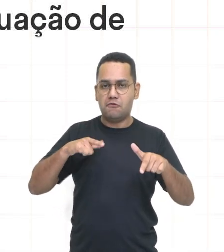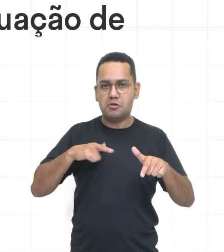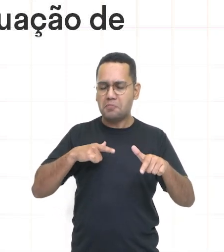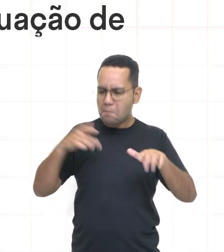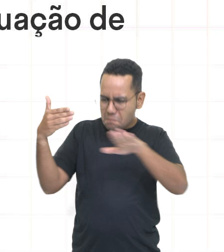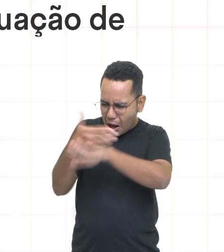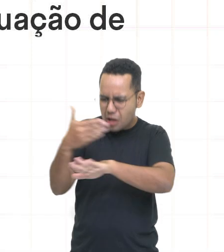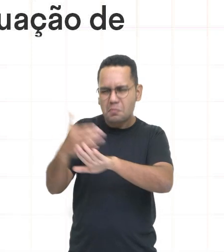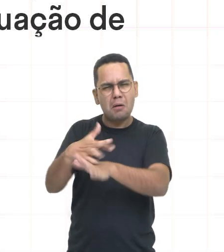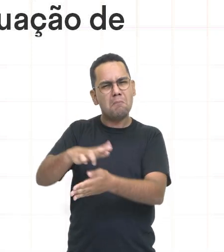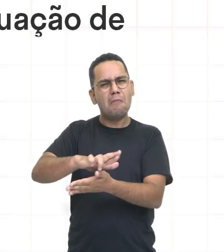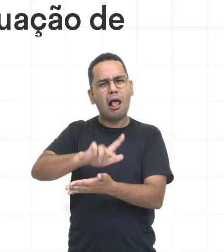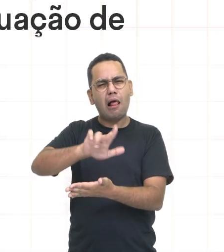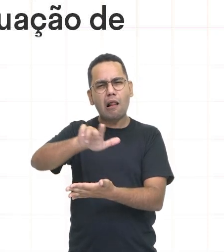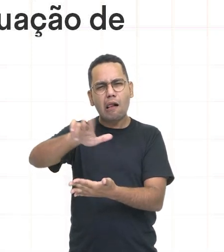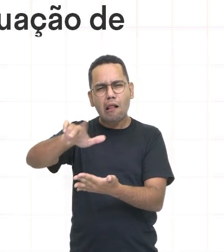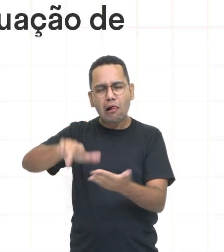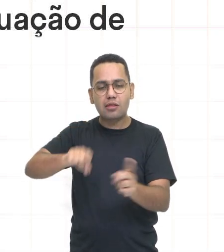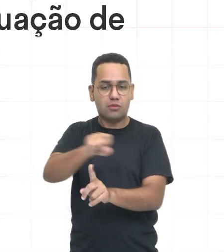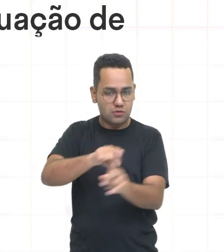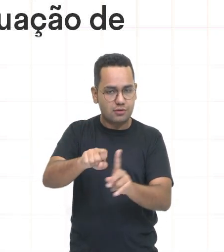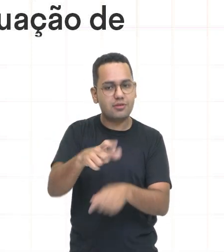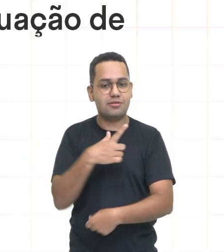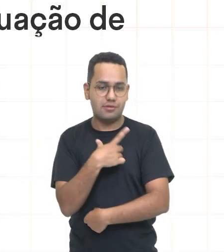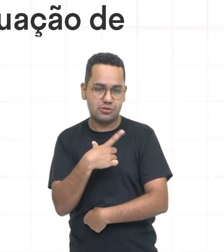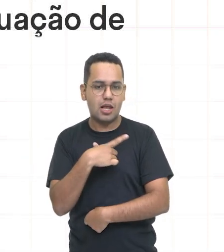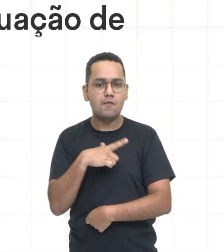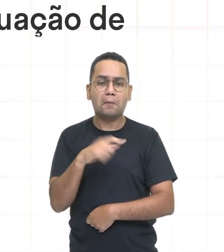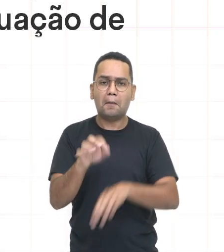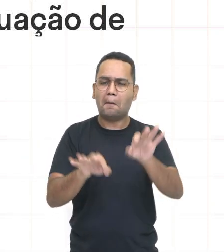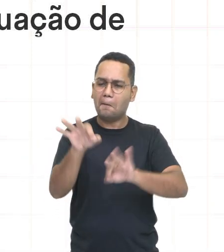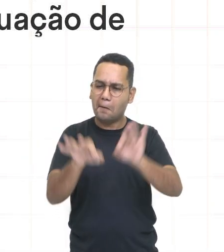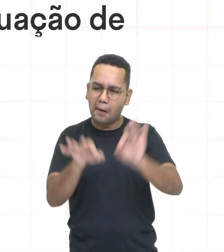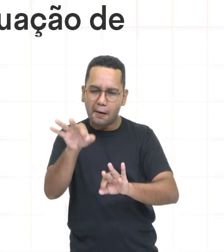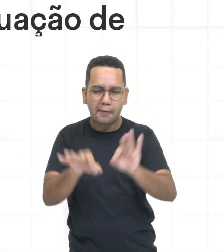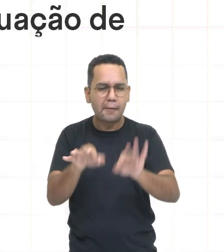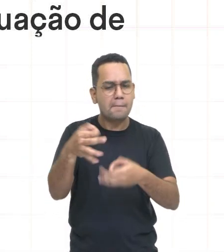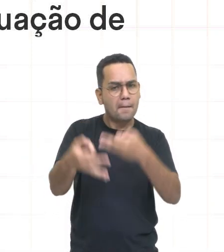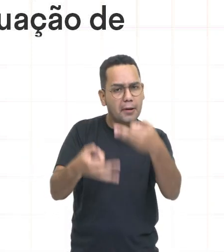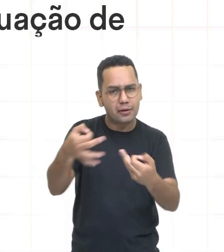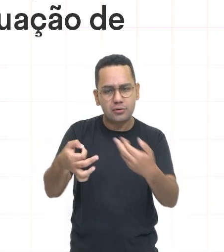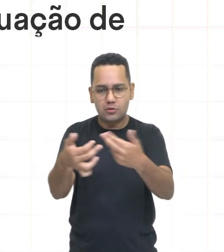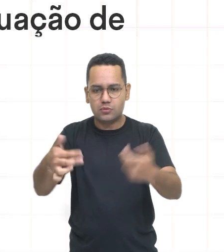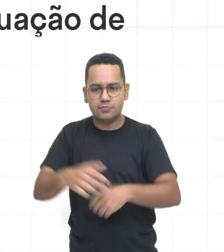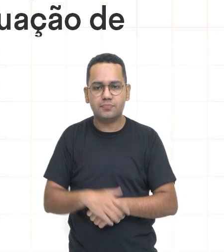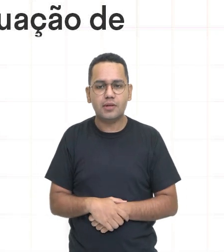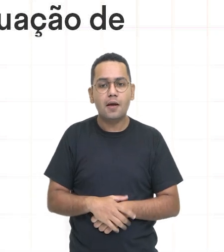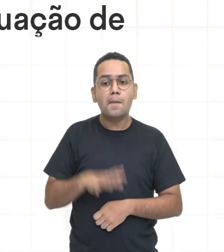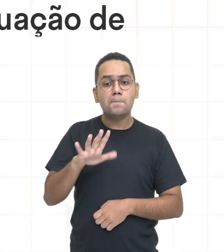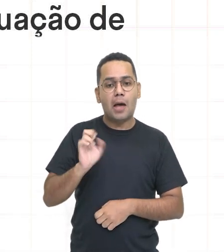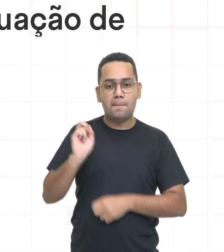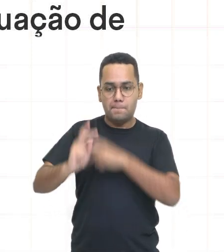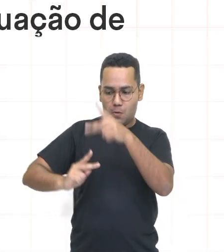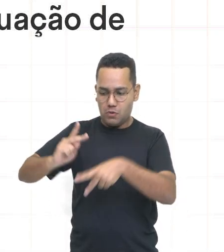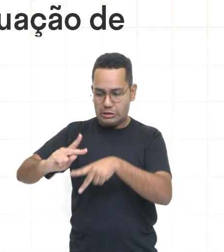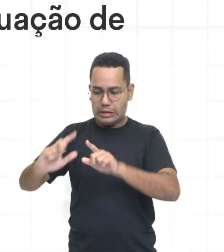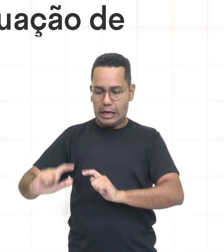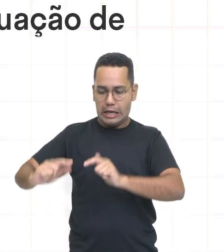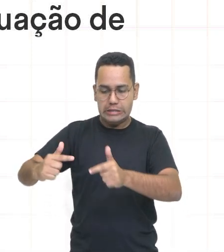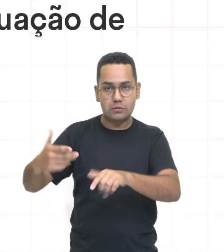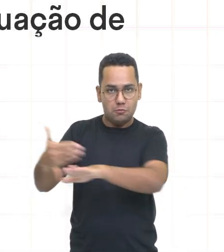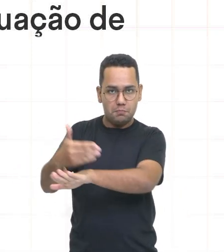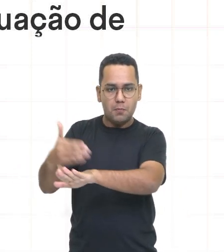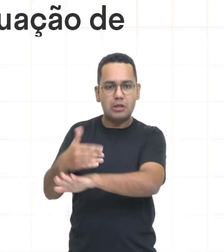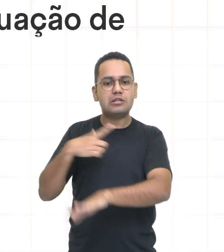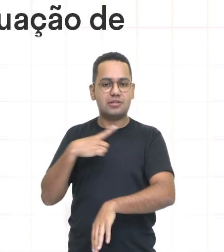qual teve participação ativa no processo de elaboração da Constituição. A participação popular ocorreu a partir da atuação